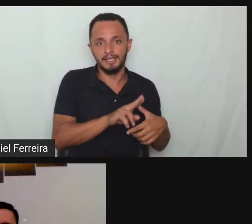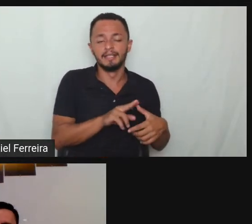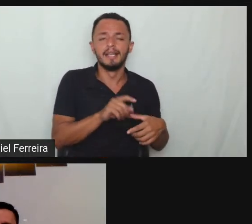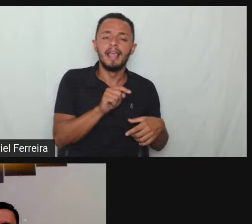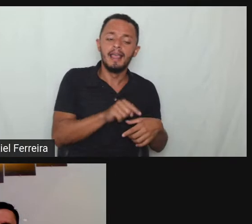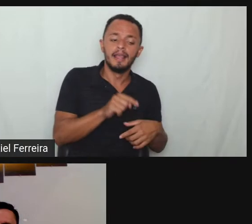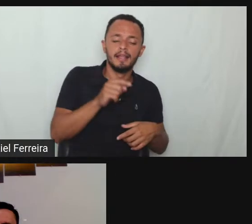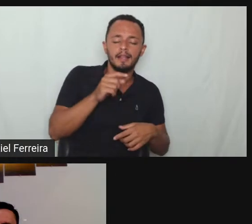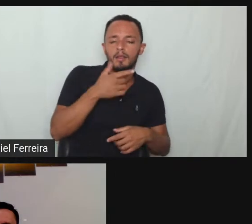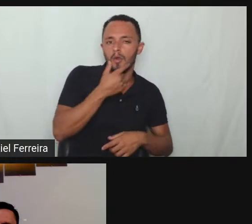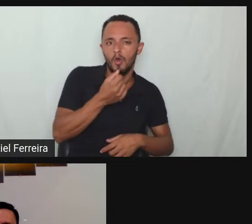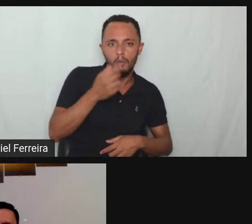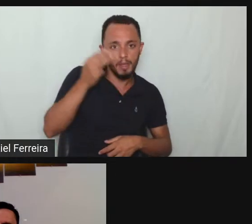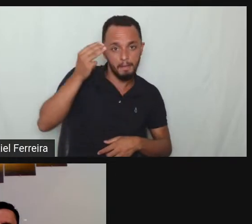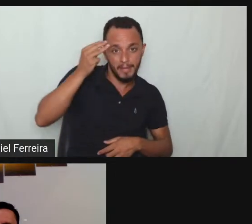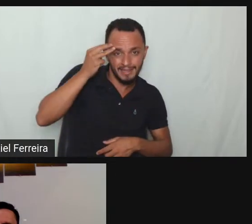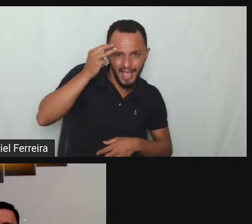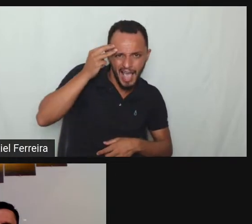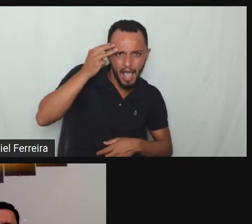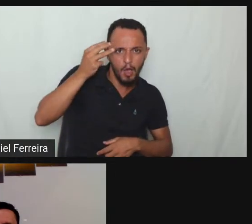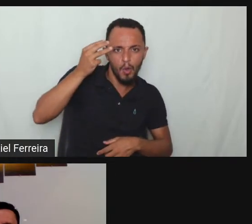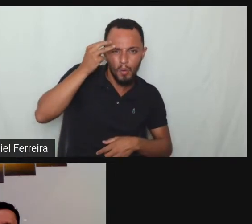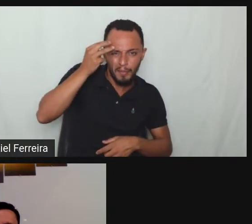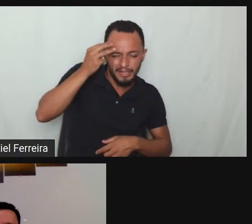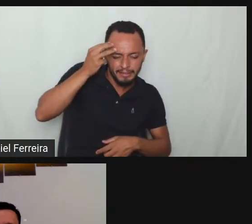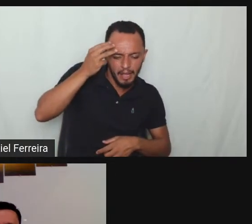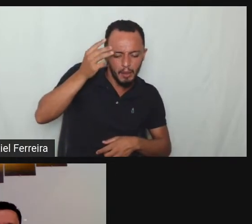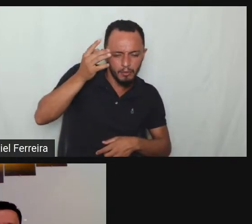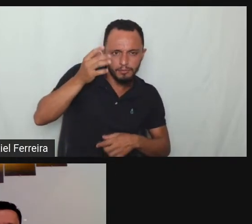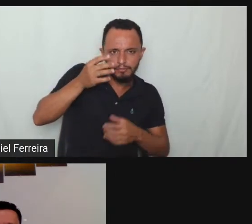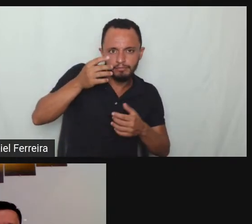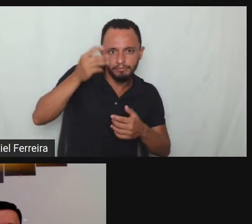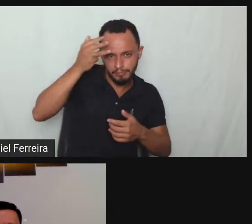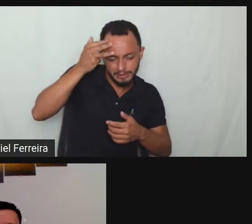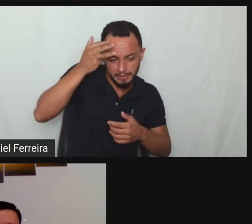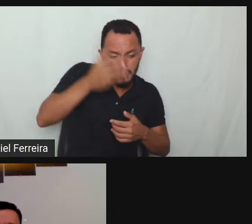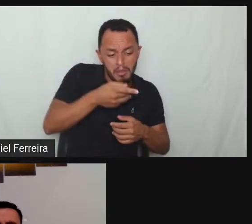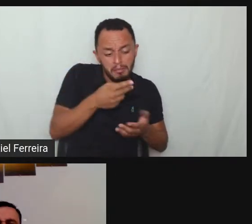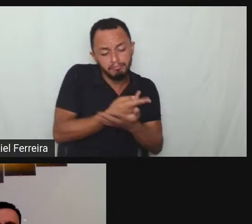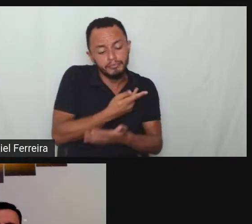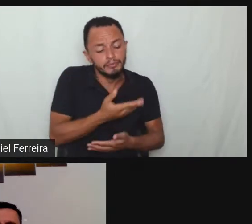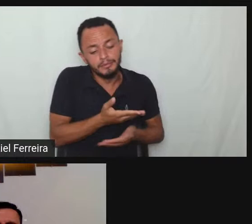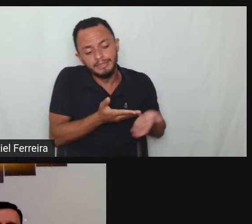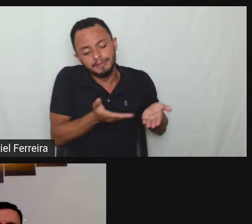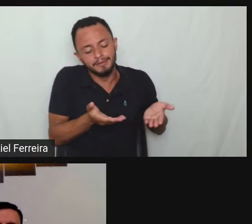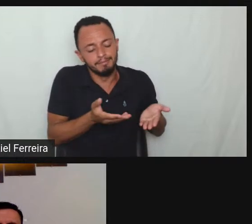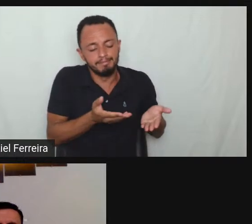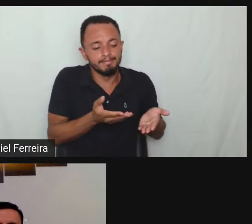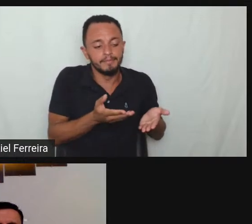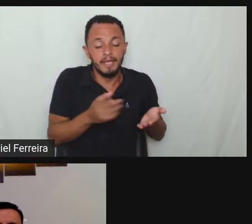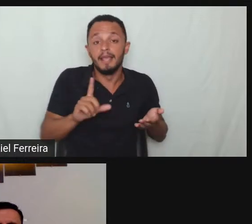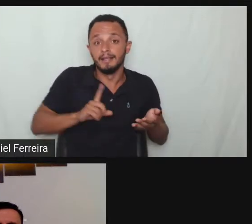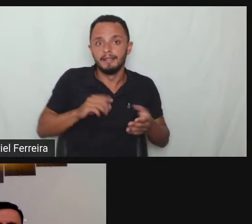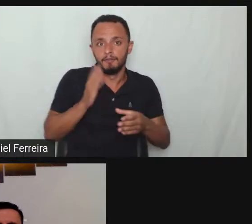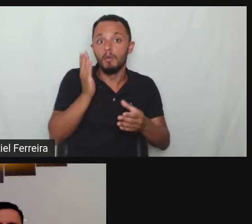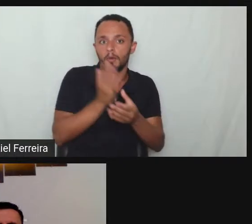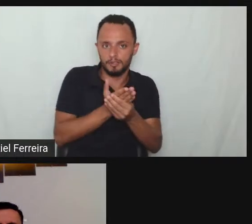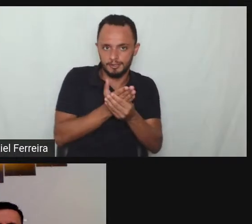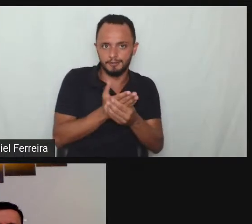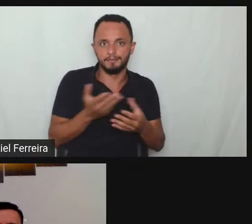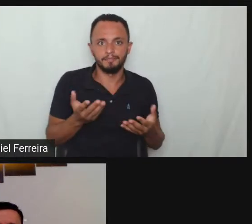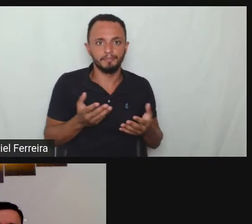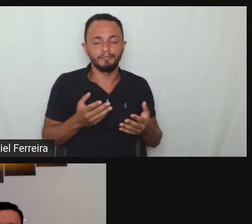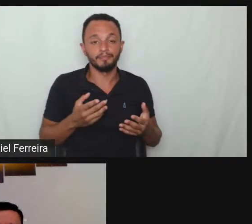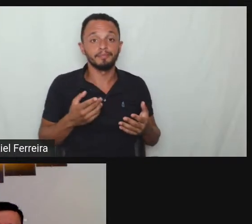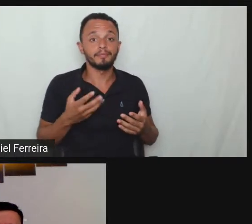deficiência intelectual ele não tinha como descobrir essas informações a gente levantou isso dentro do processo mas quando a gente foi analisar Marcelo a vida